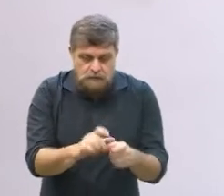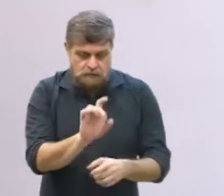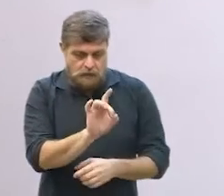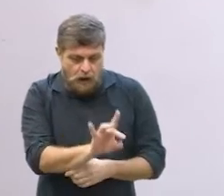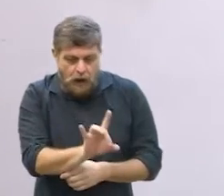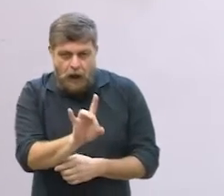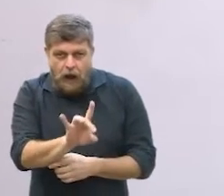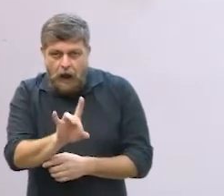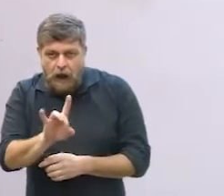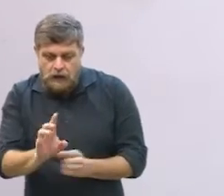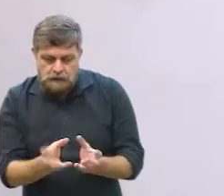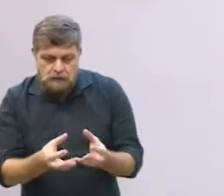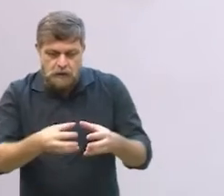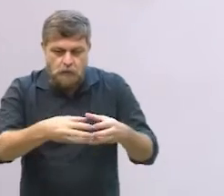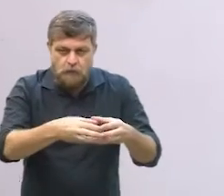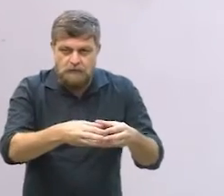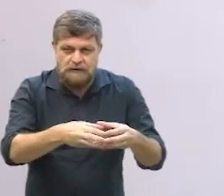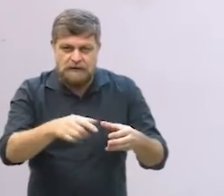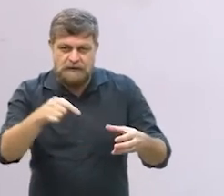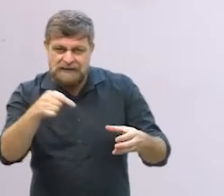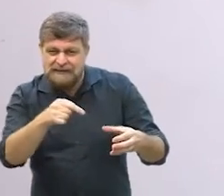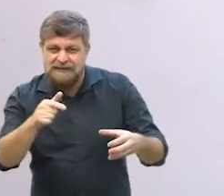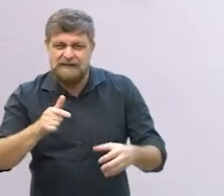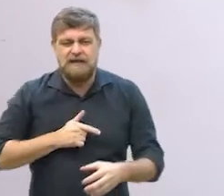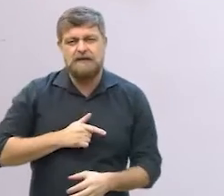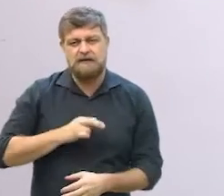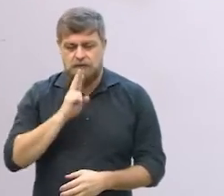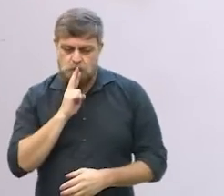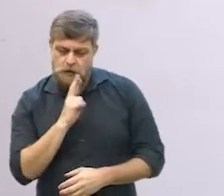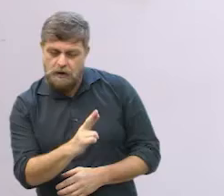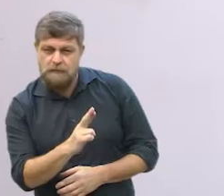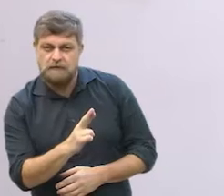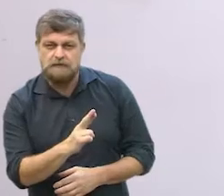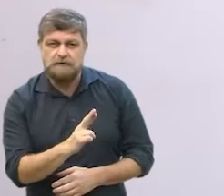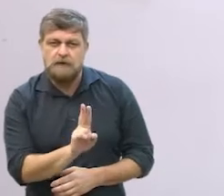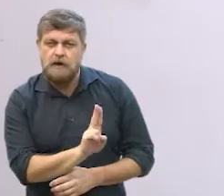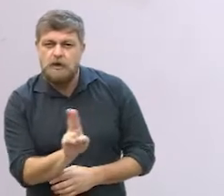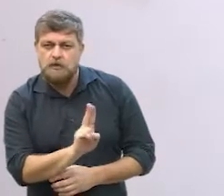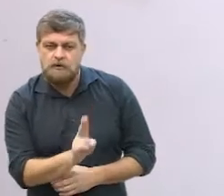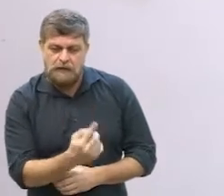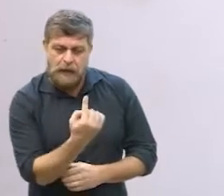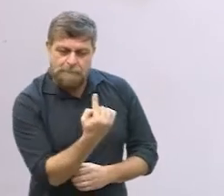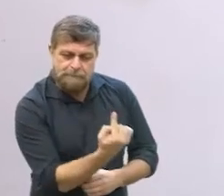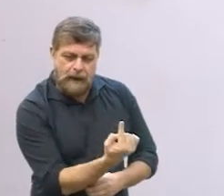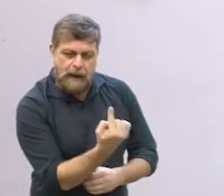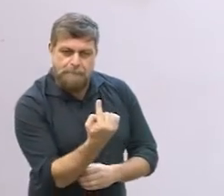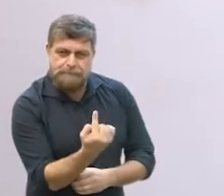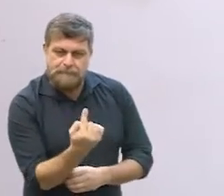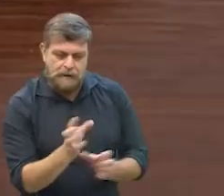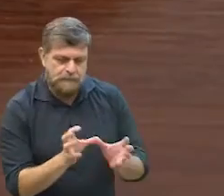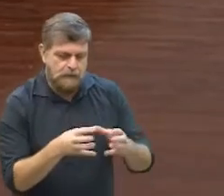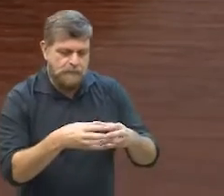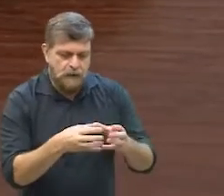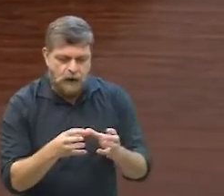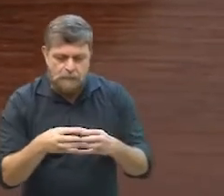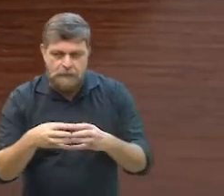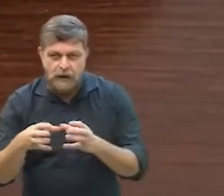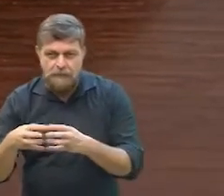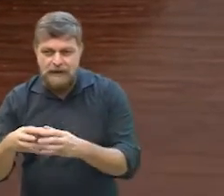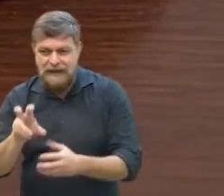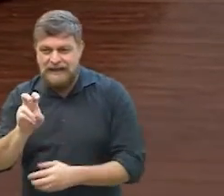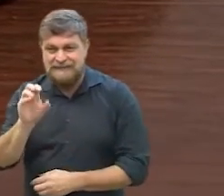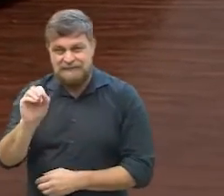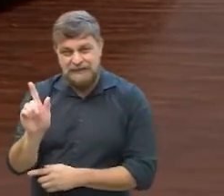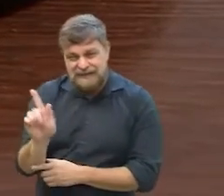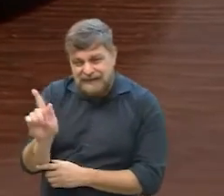casquinha é do ovo que a gente chama que é a é a unidade né das forminhas que são de